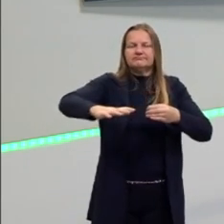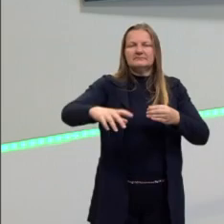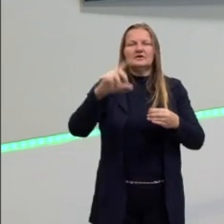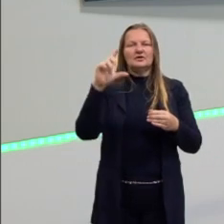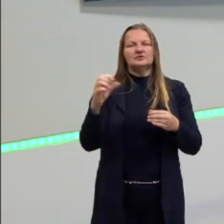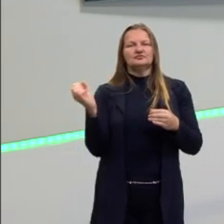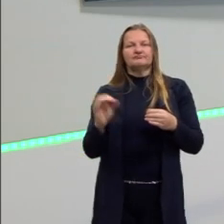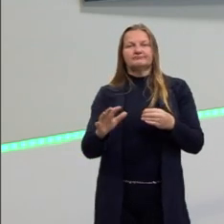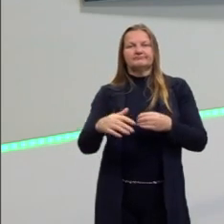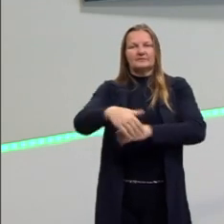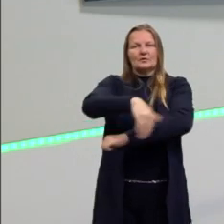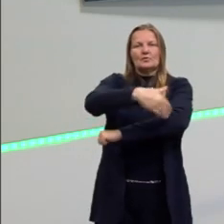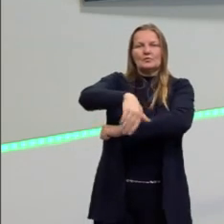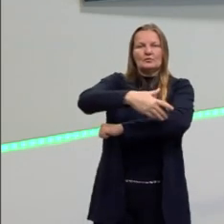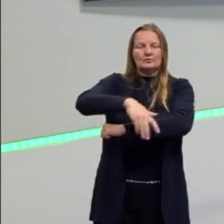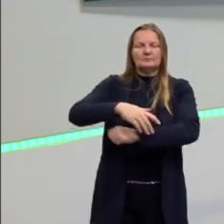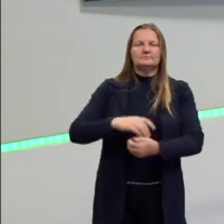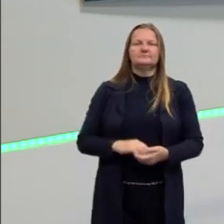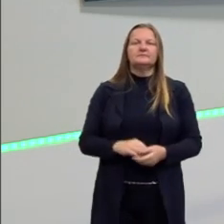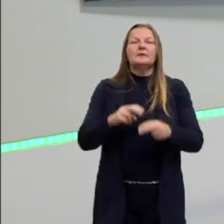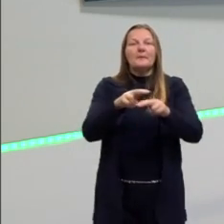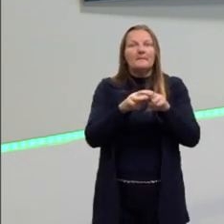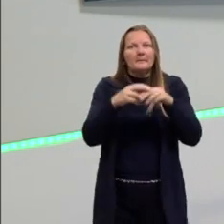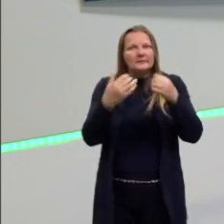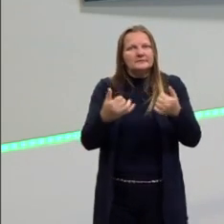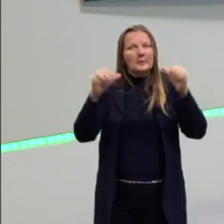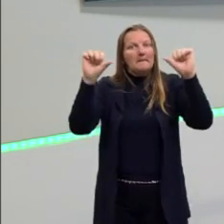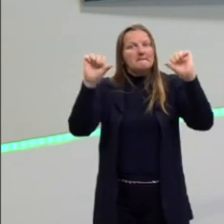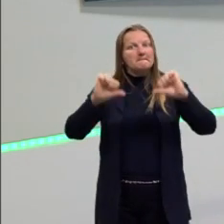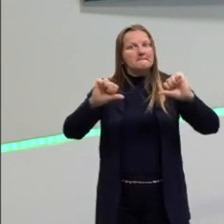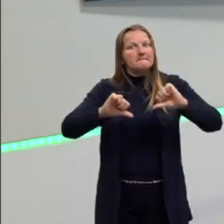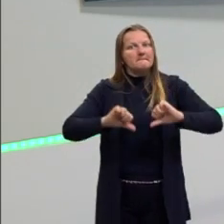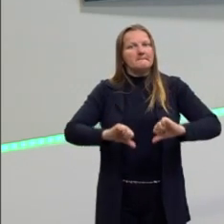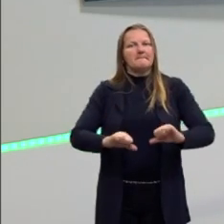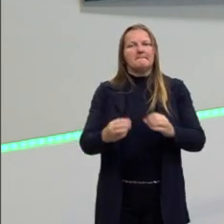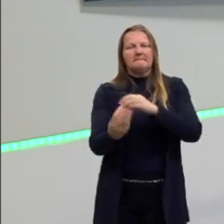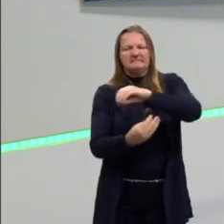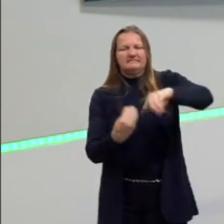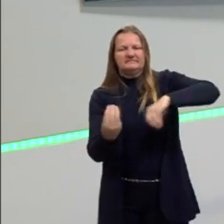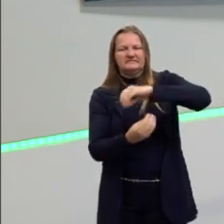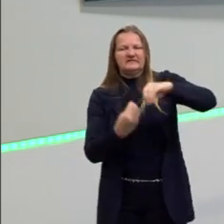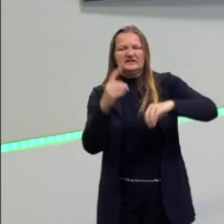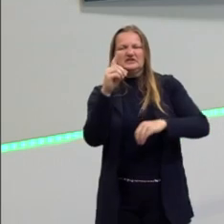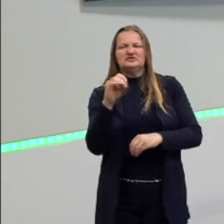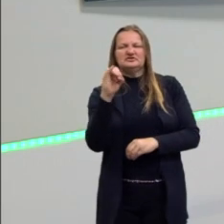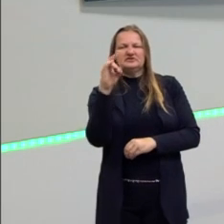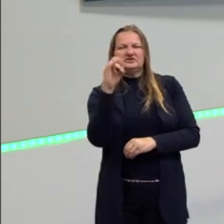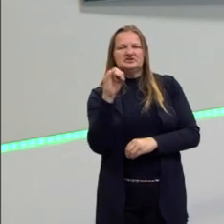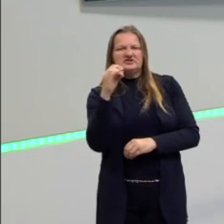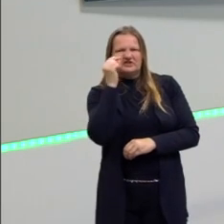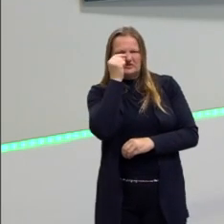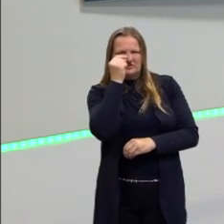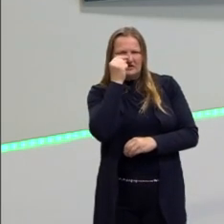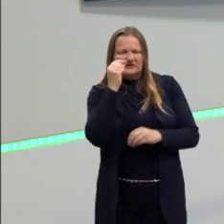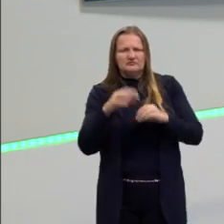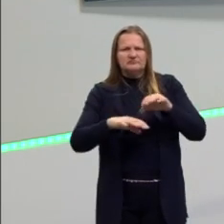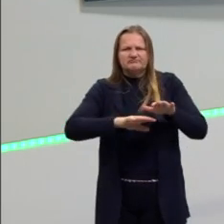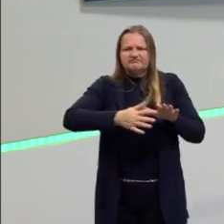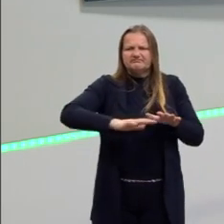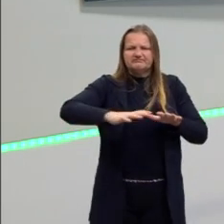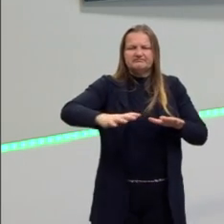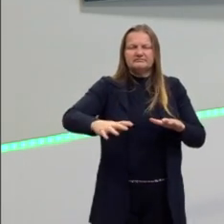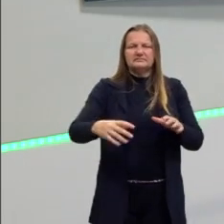forma nas ruas. E aí, o que vai acontecer? Vai misturar aquela urina toda dos ratos nos bueiros, nos